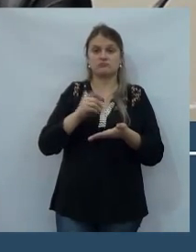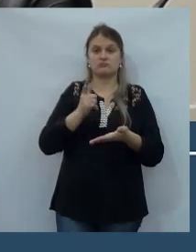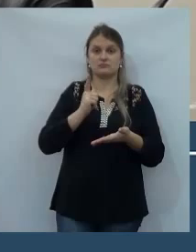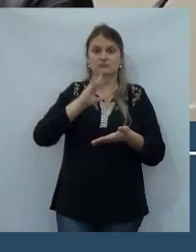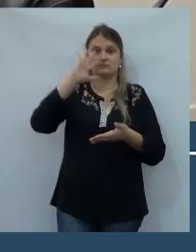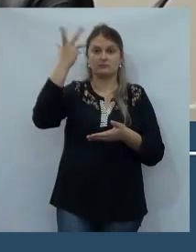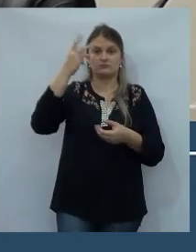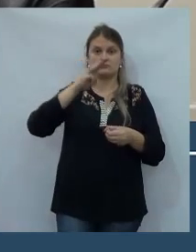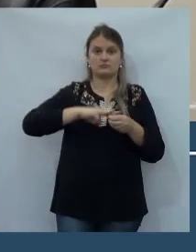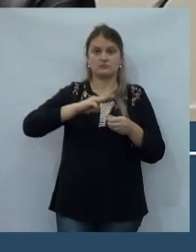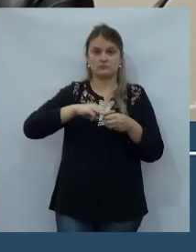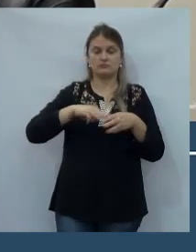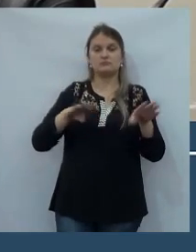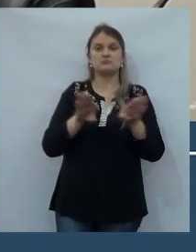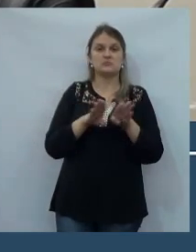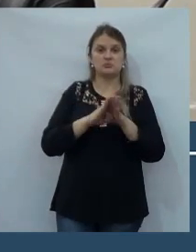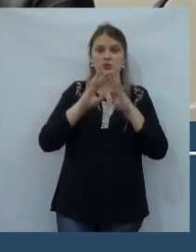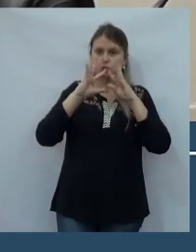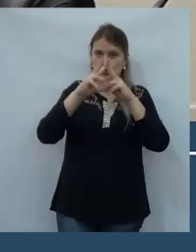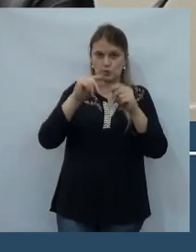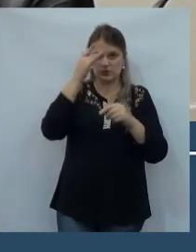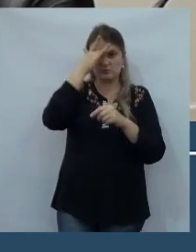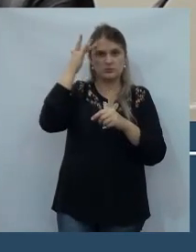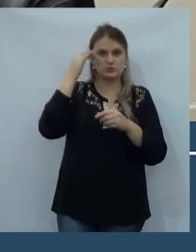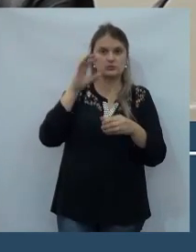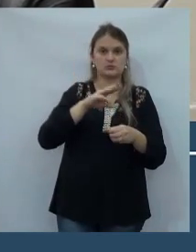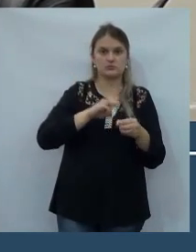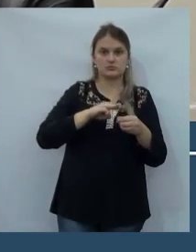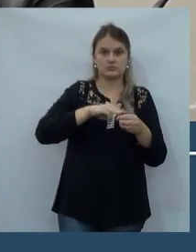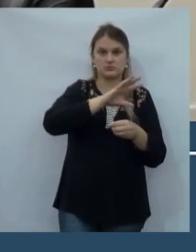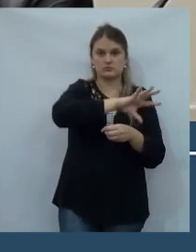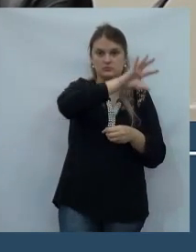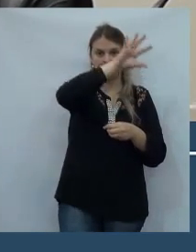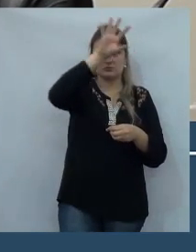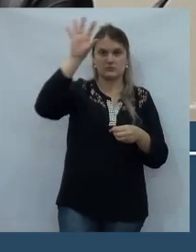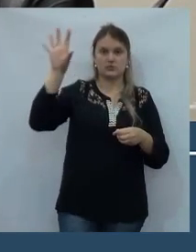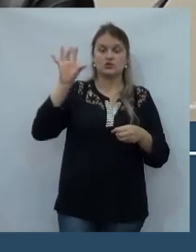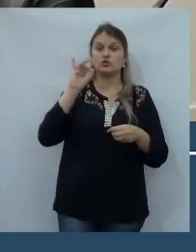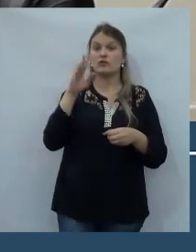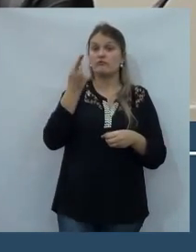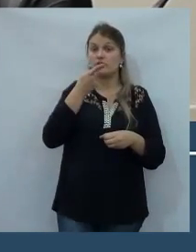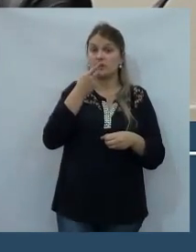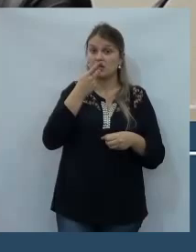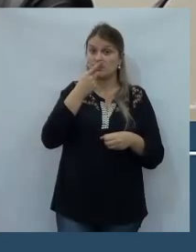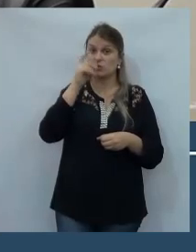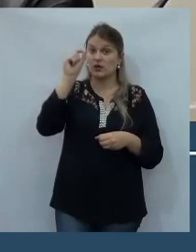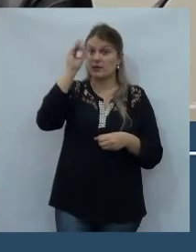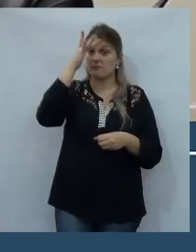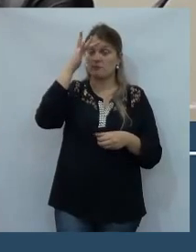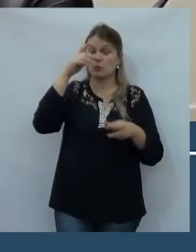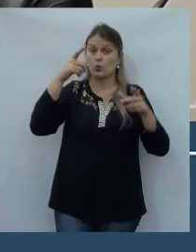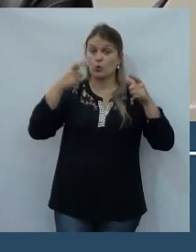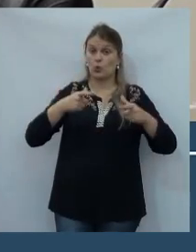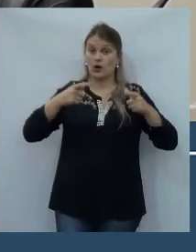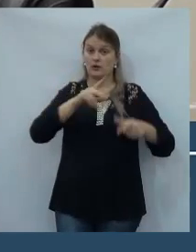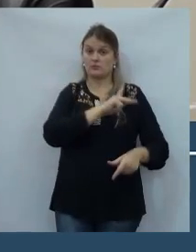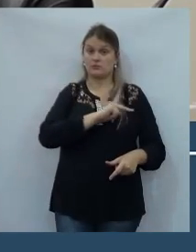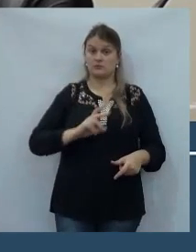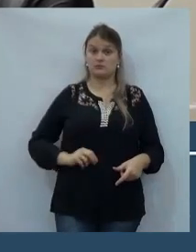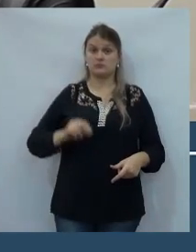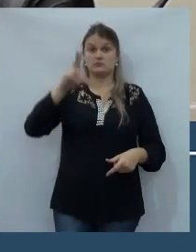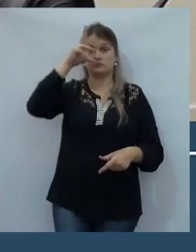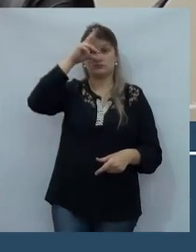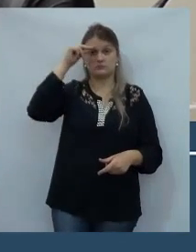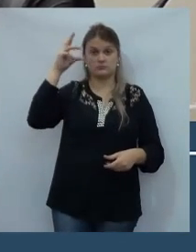o município. E acredito que todos os municípios da região, estou falando só em termos de órgãos públicos, a prefeitura, municipal,